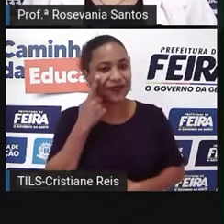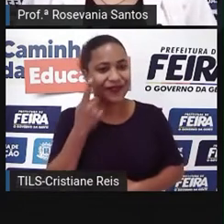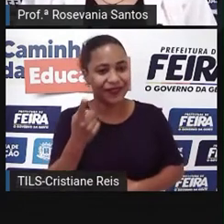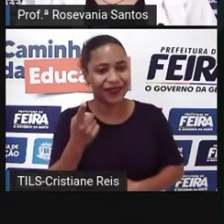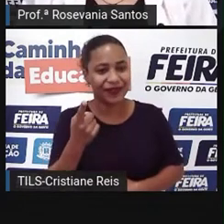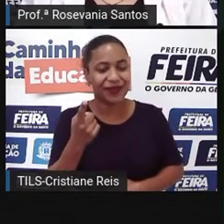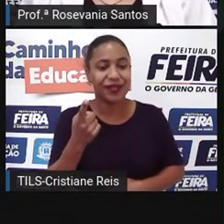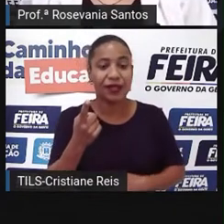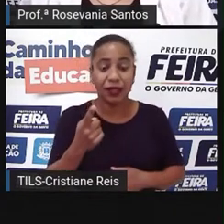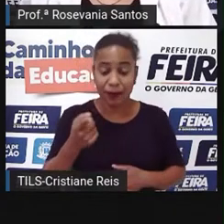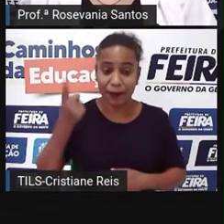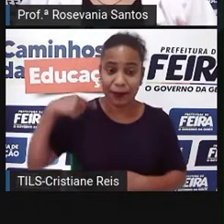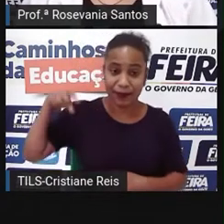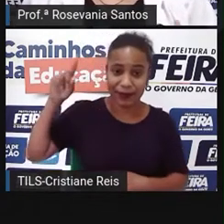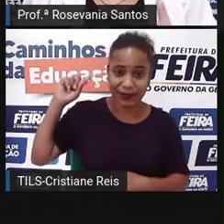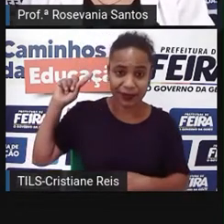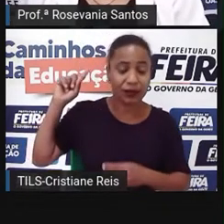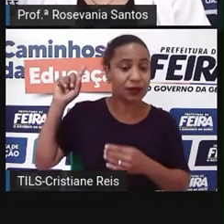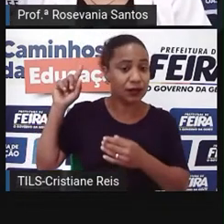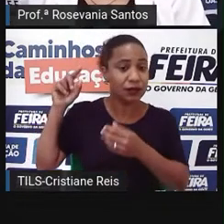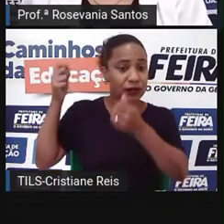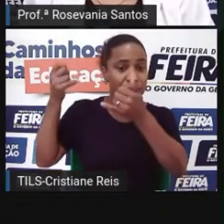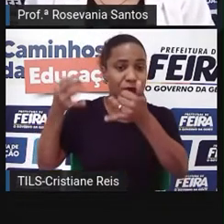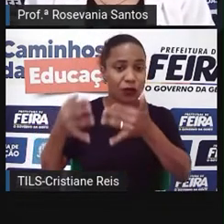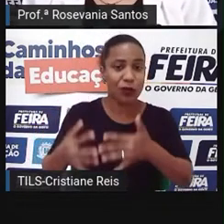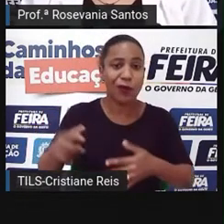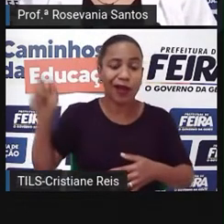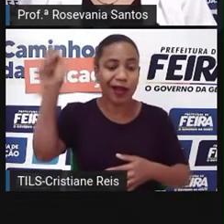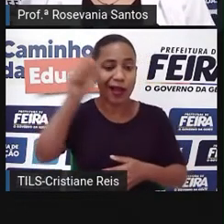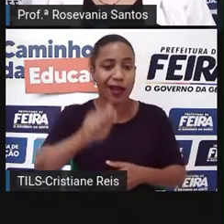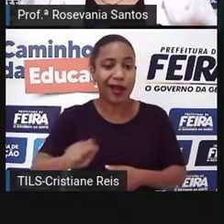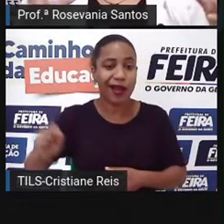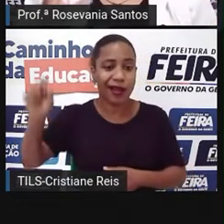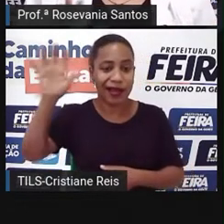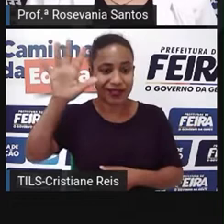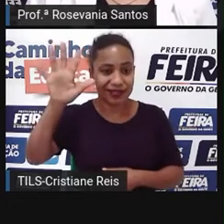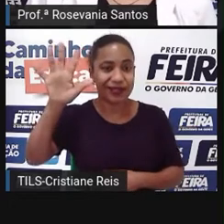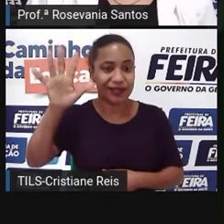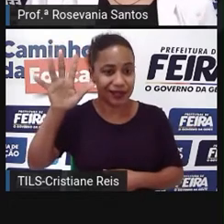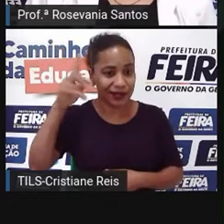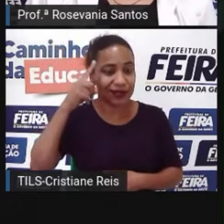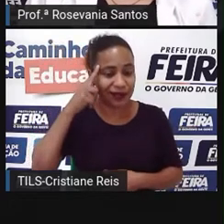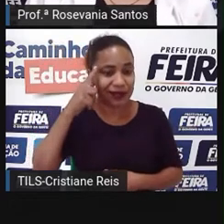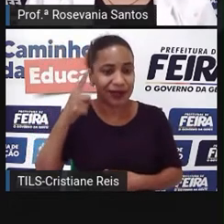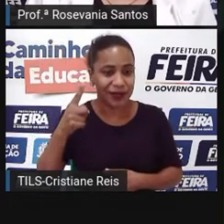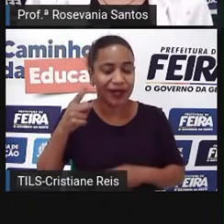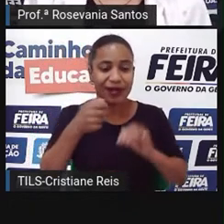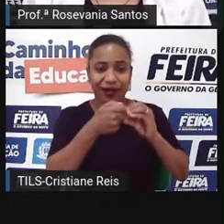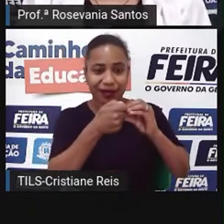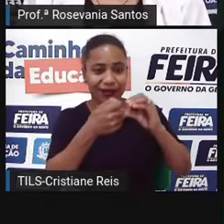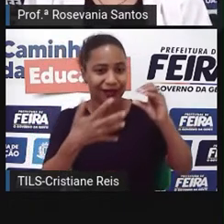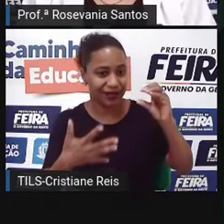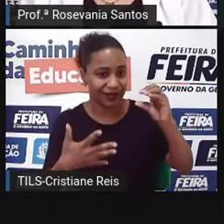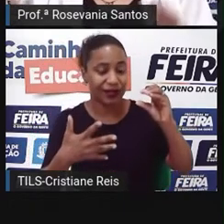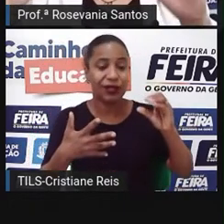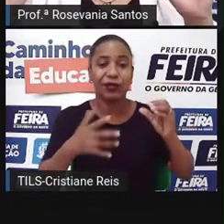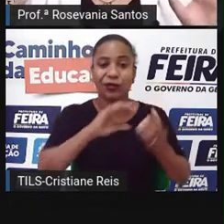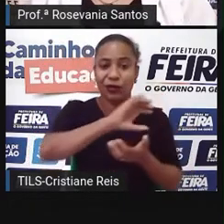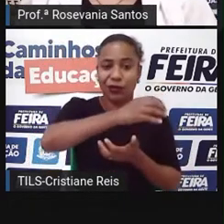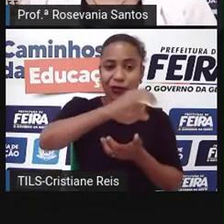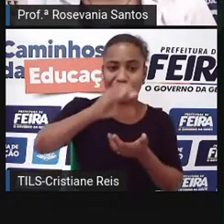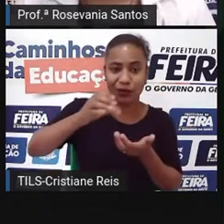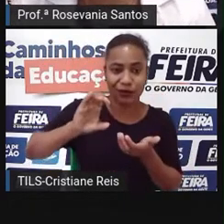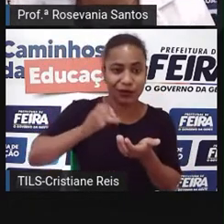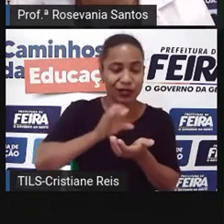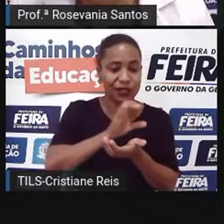falando da própria Ásia em outras aulas, nós falamos que a característica desse continente é a